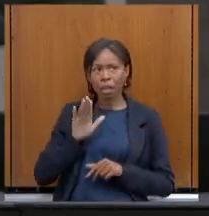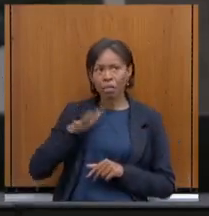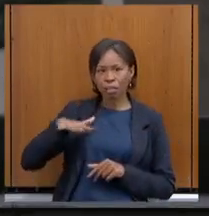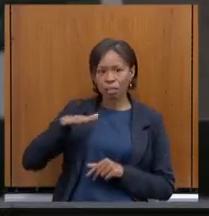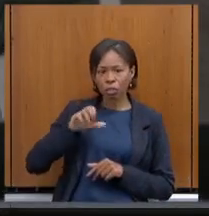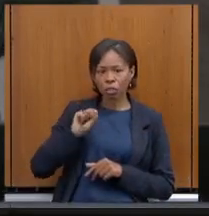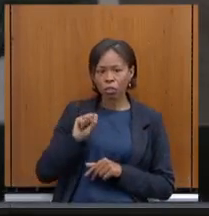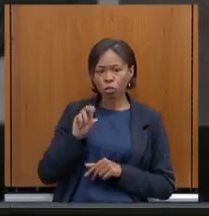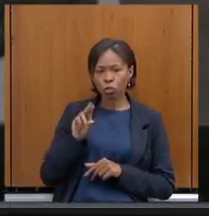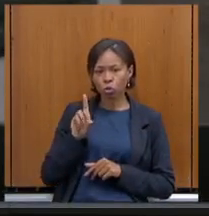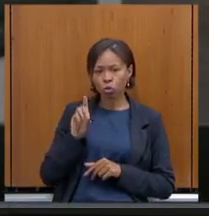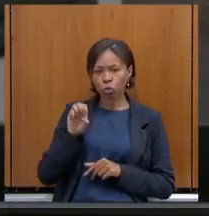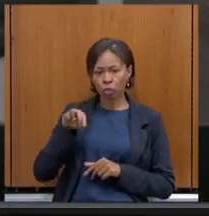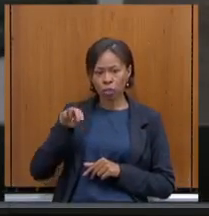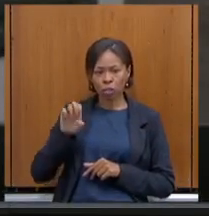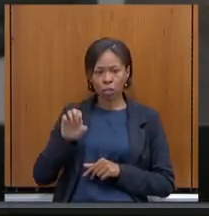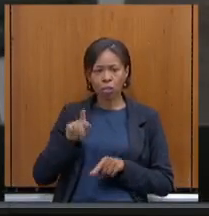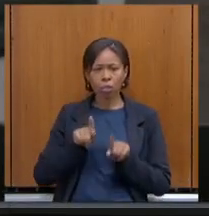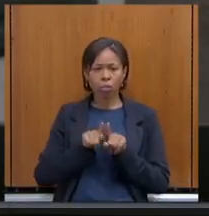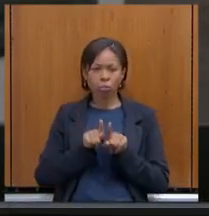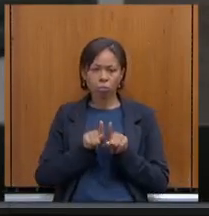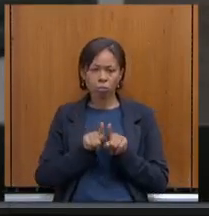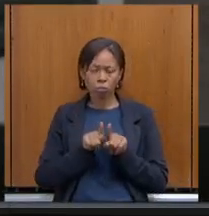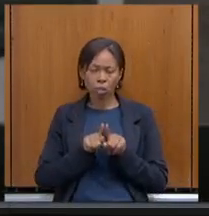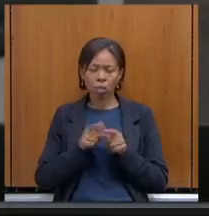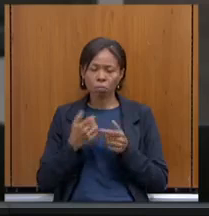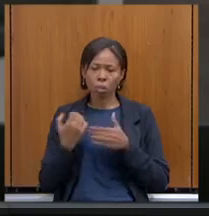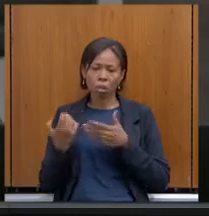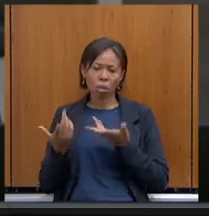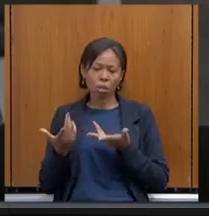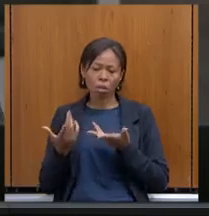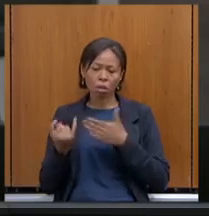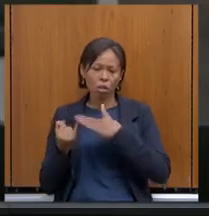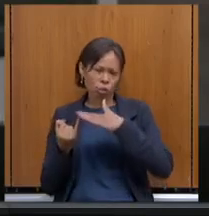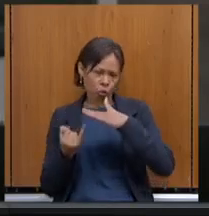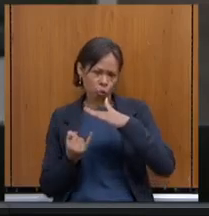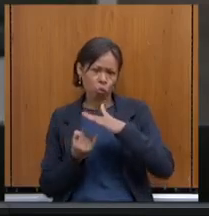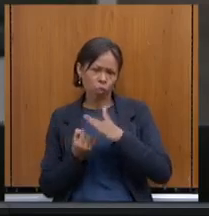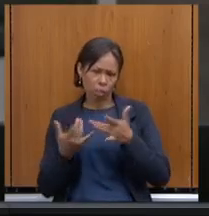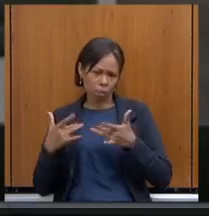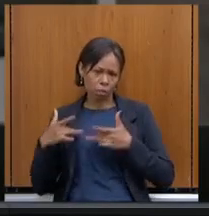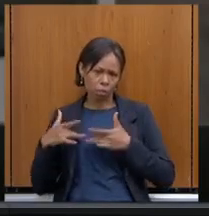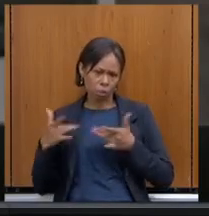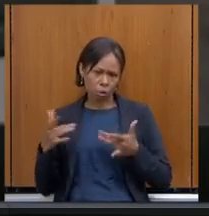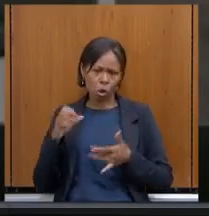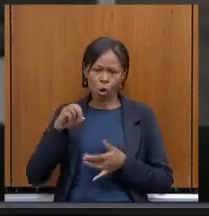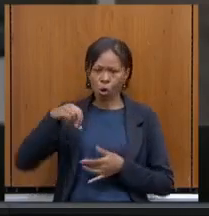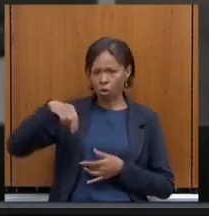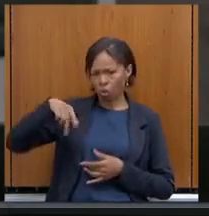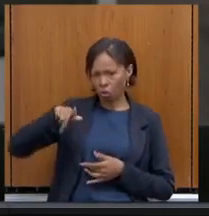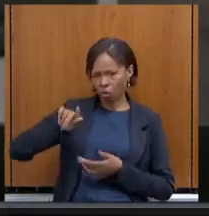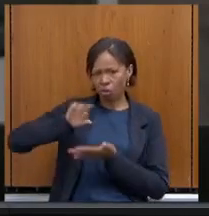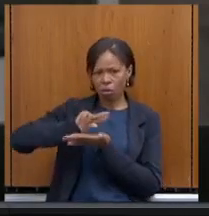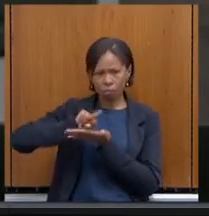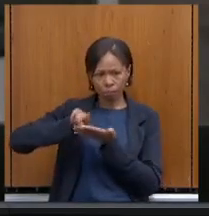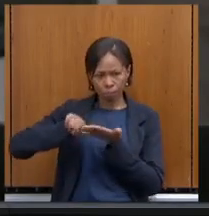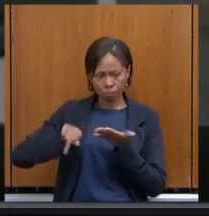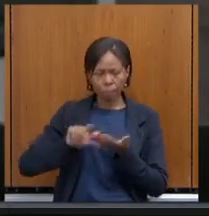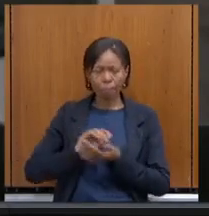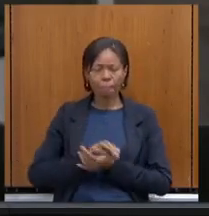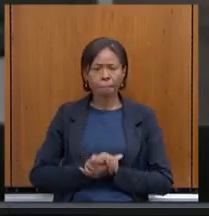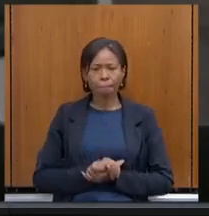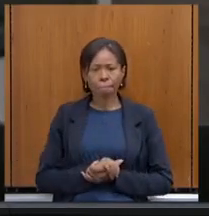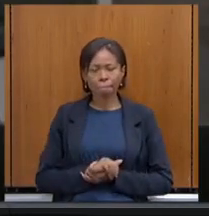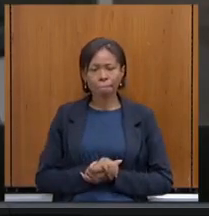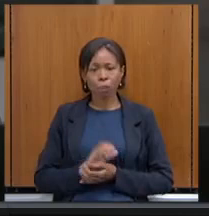para entidades filantrópicas, quer dizer, reduzimos, então, para as entidades filantrópicas. Contudo, o